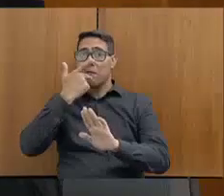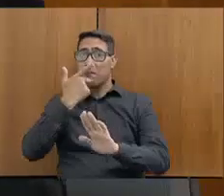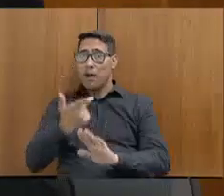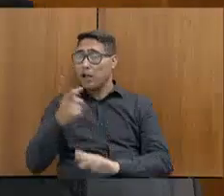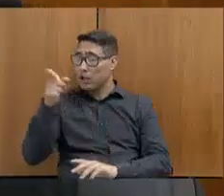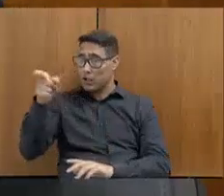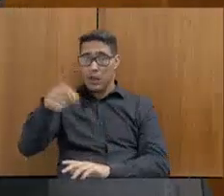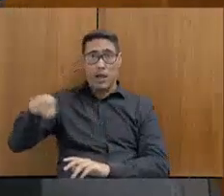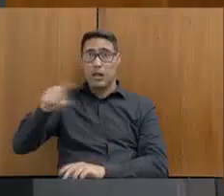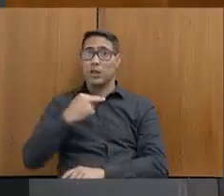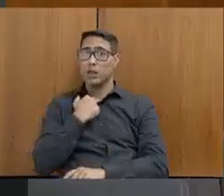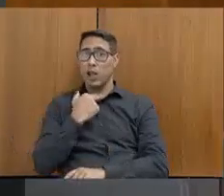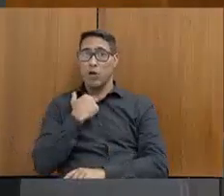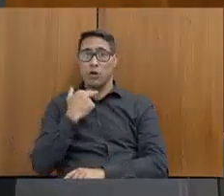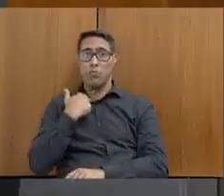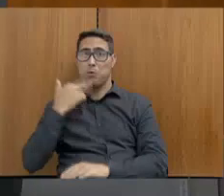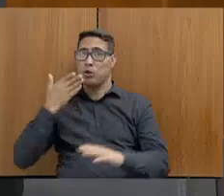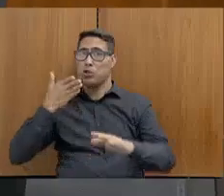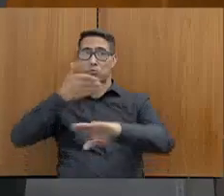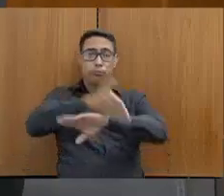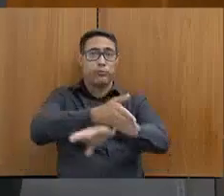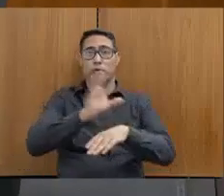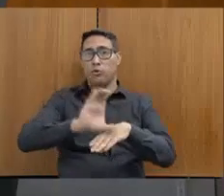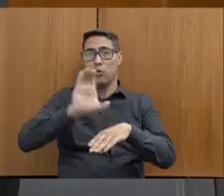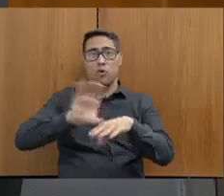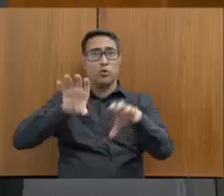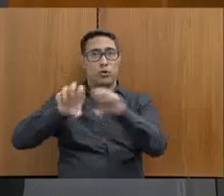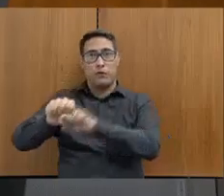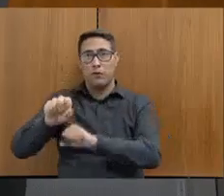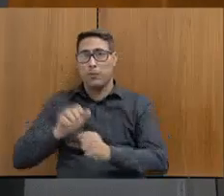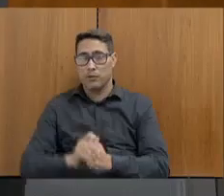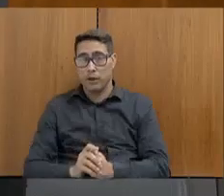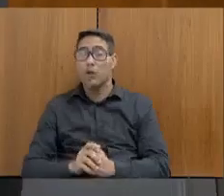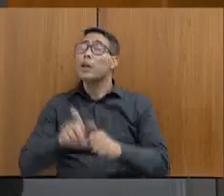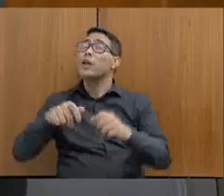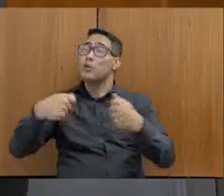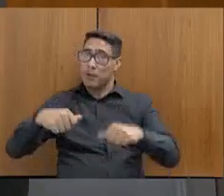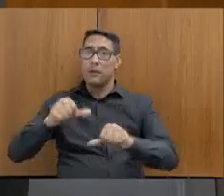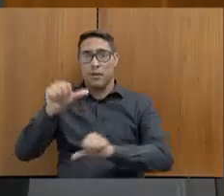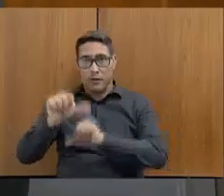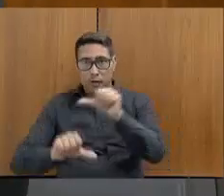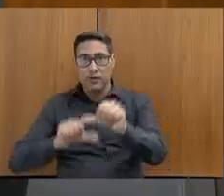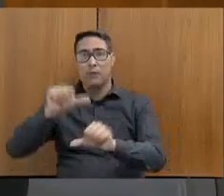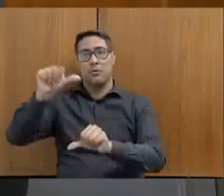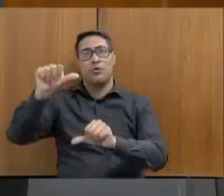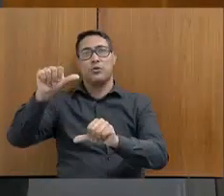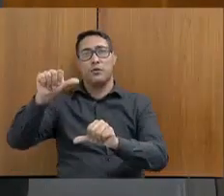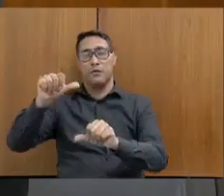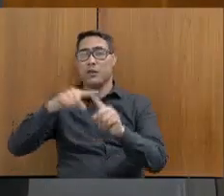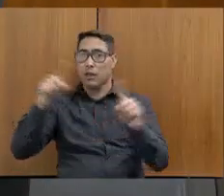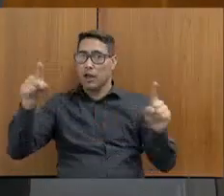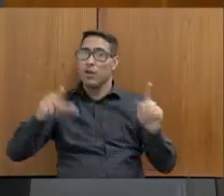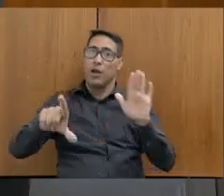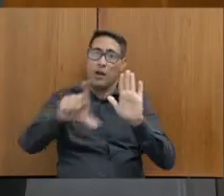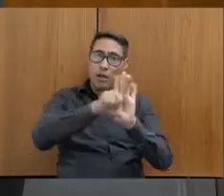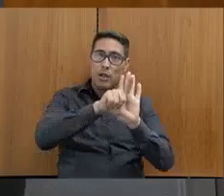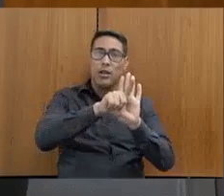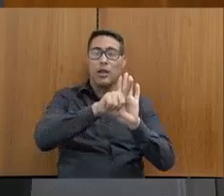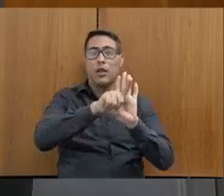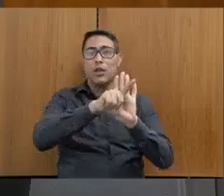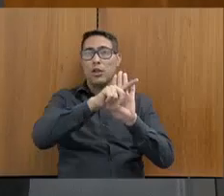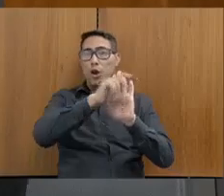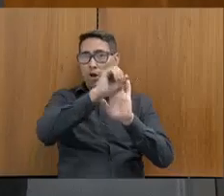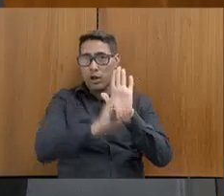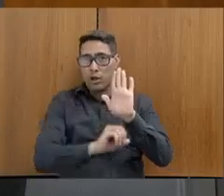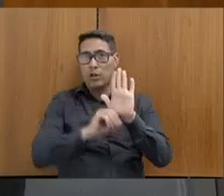ocupe essa função nos cursos de formação. Infelizmente, isso tem que ser modificado com a futura lei orgânica da polícia penal. Eu acho que isso